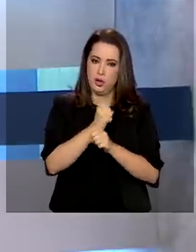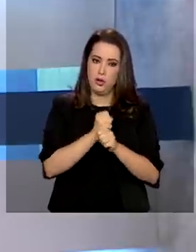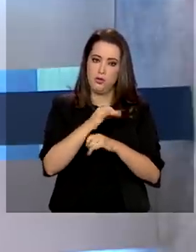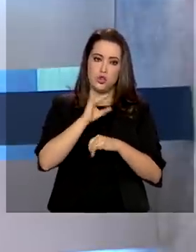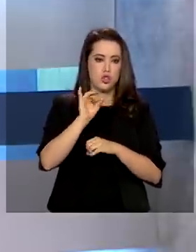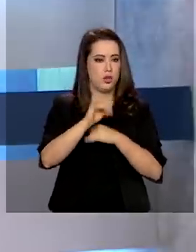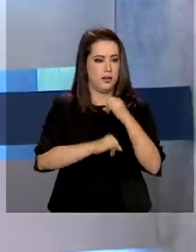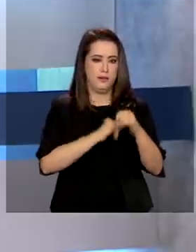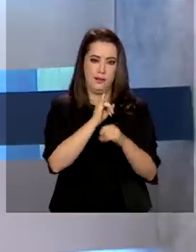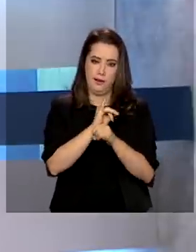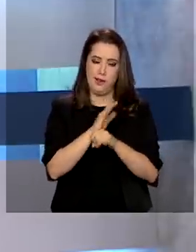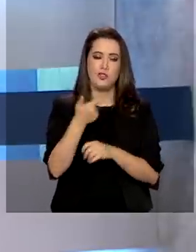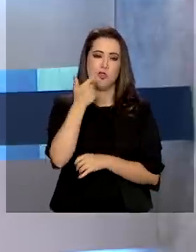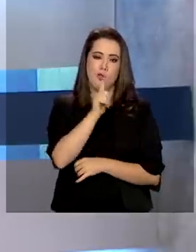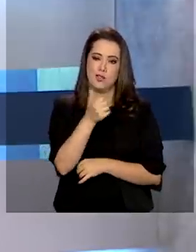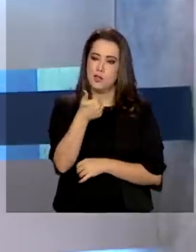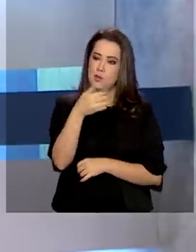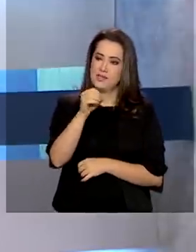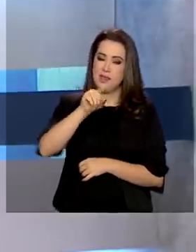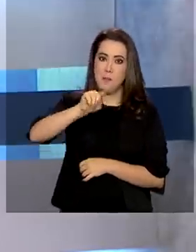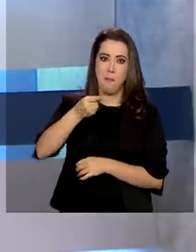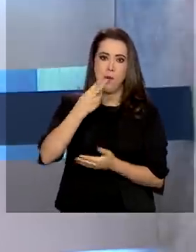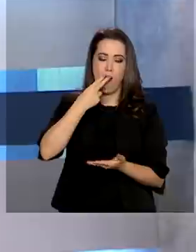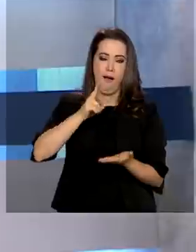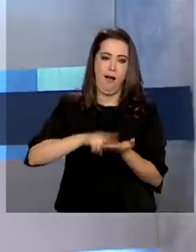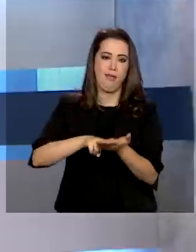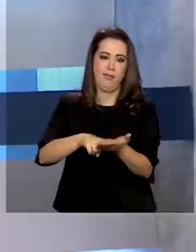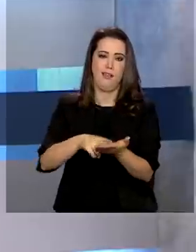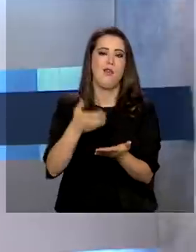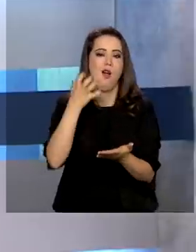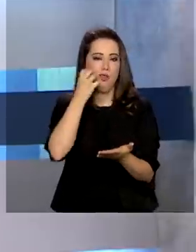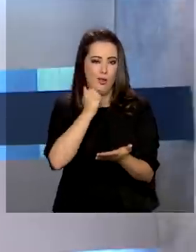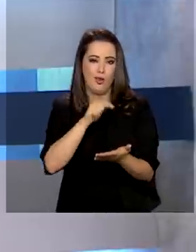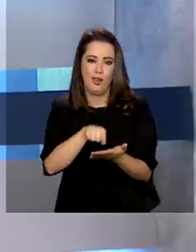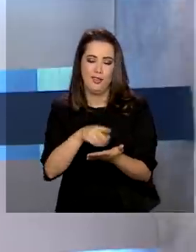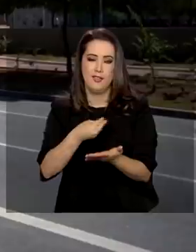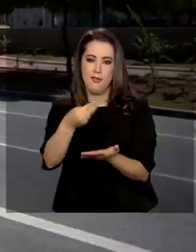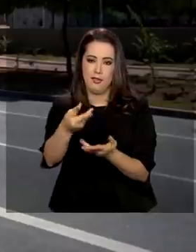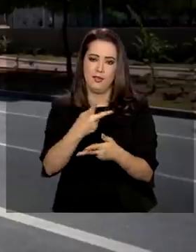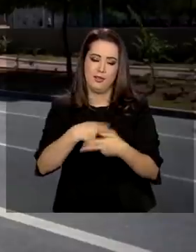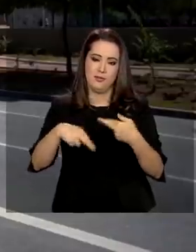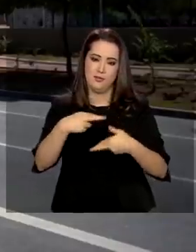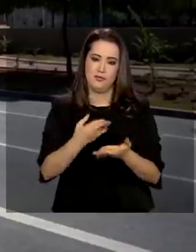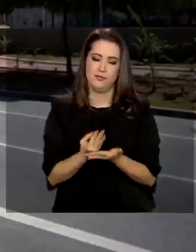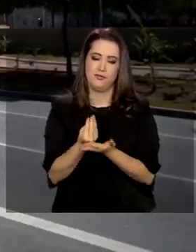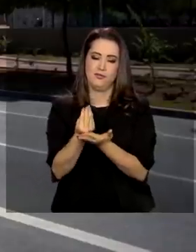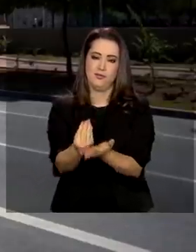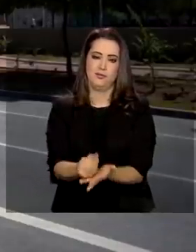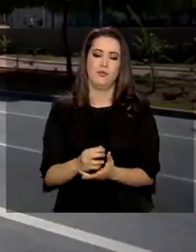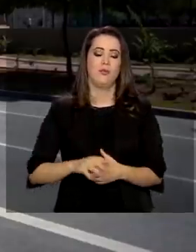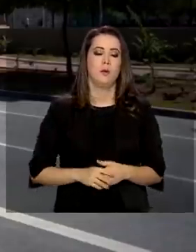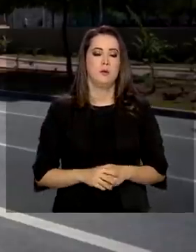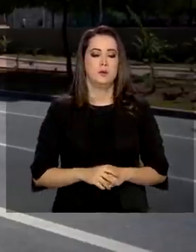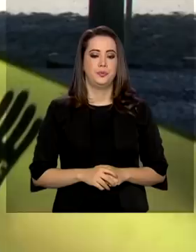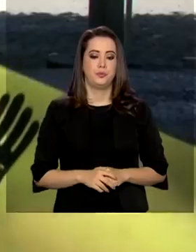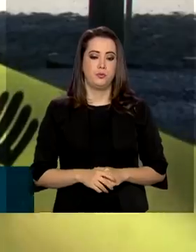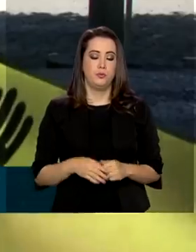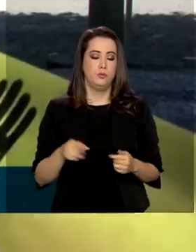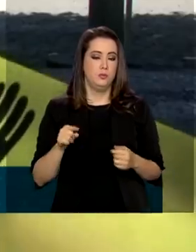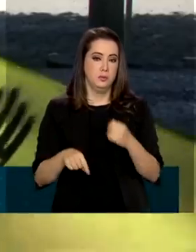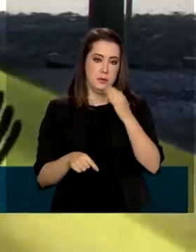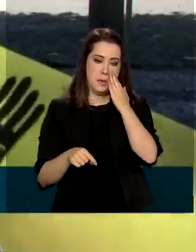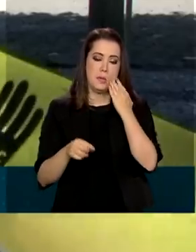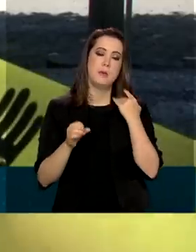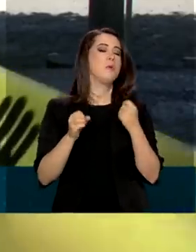padrinhos e madrinhas, que adotaram os pedidos e doaram os presentes. 2020 foi um ano atípico. O